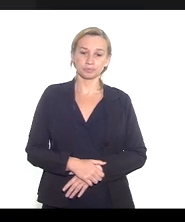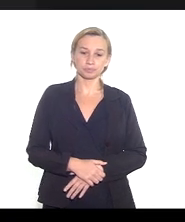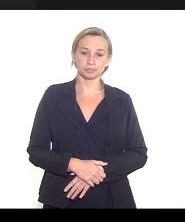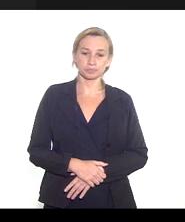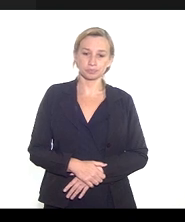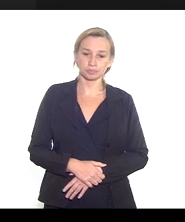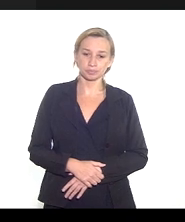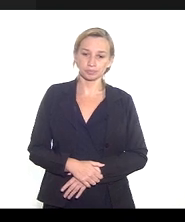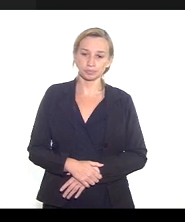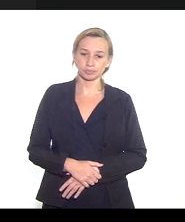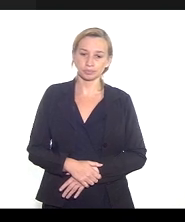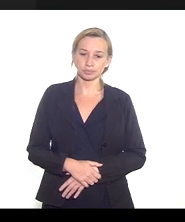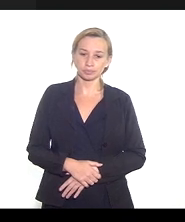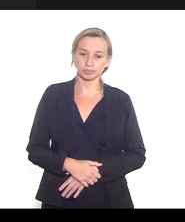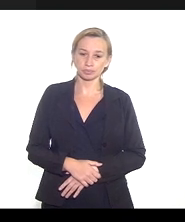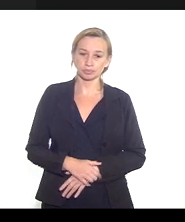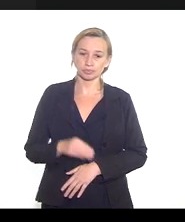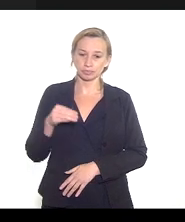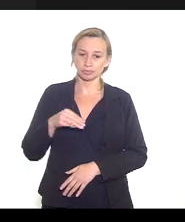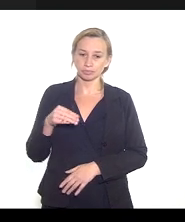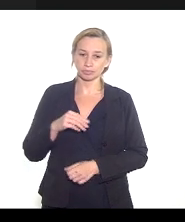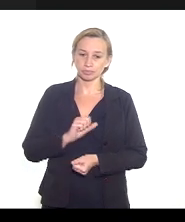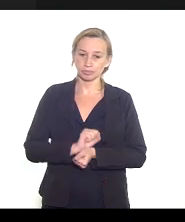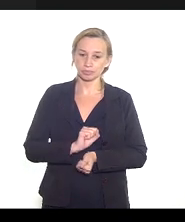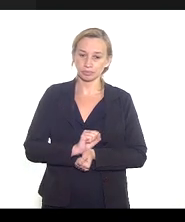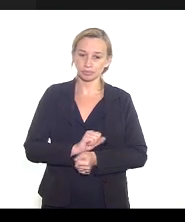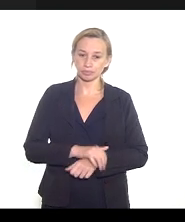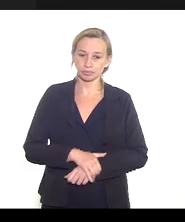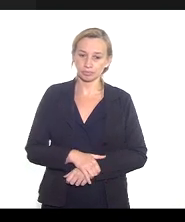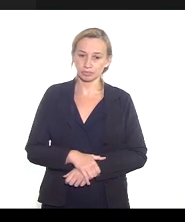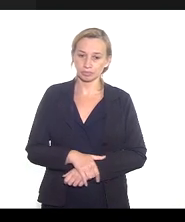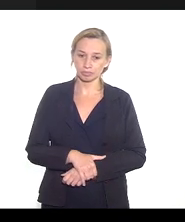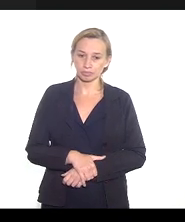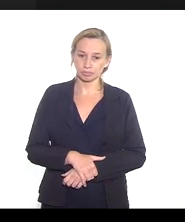e só um minutinho por favor doutora